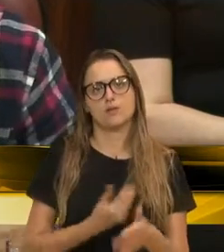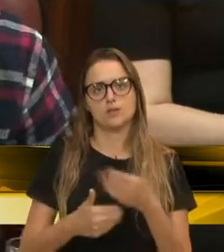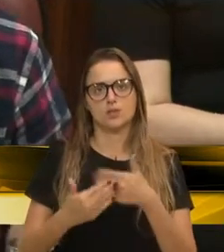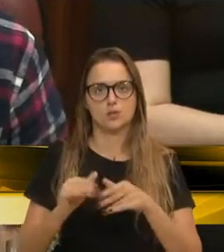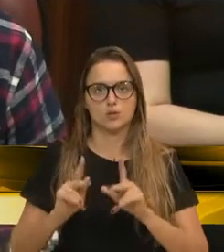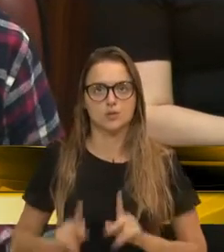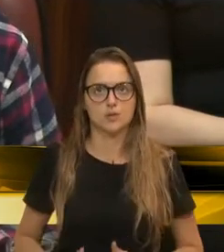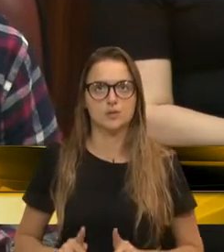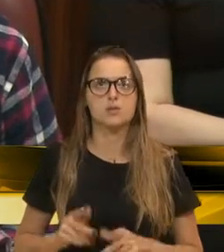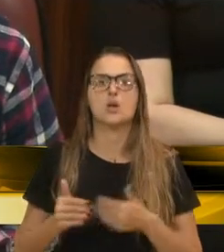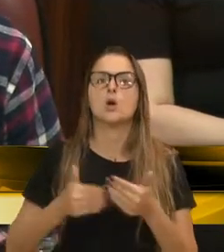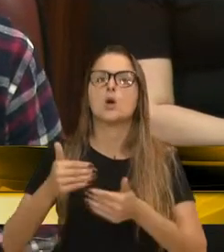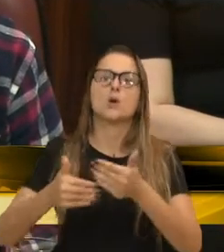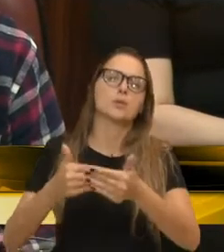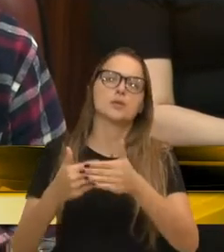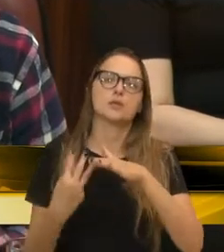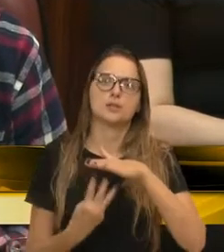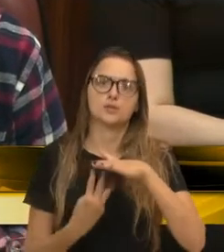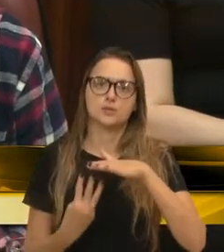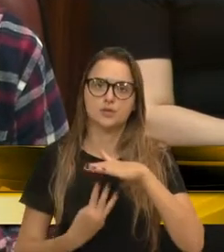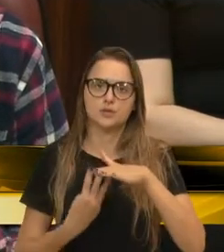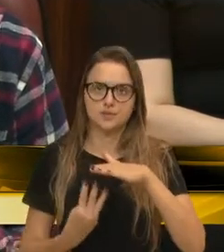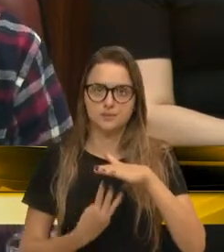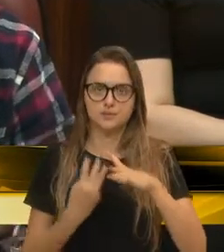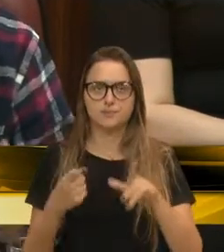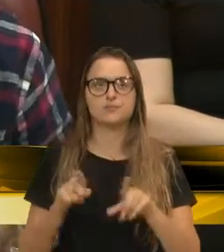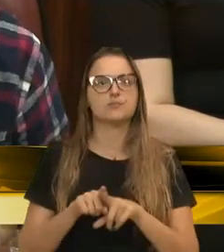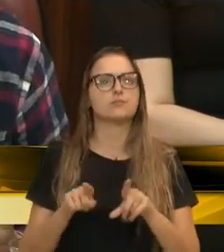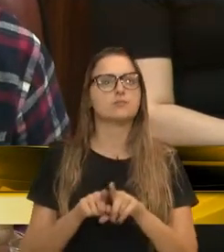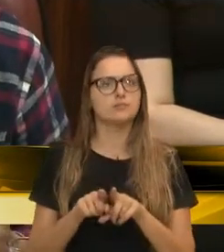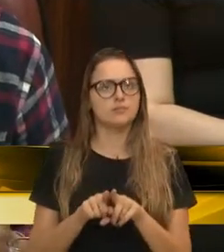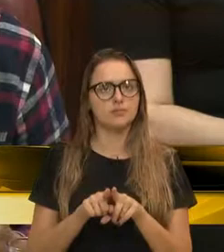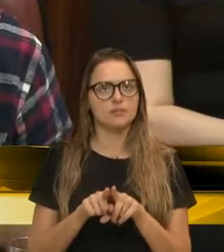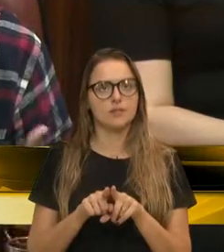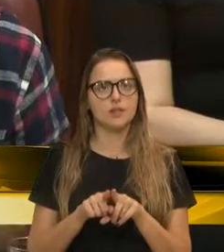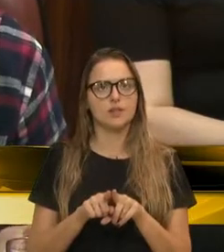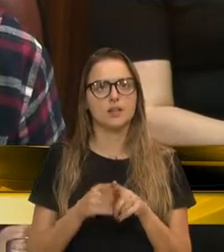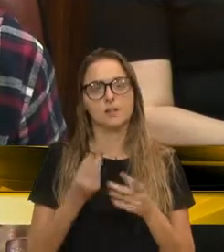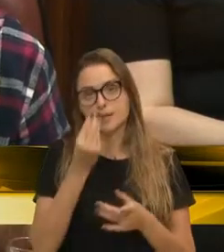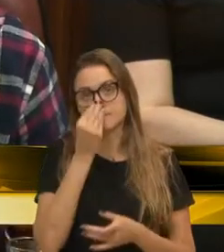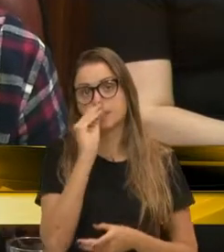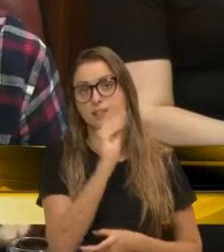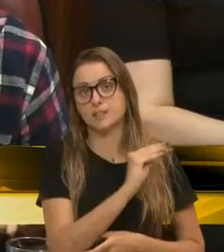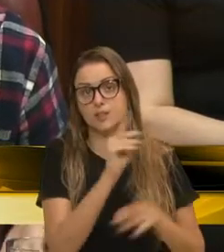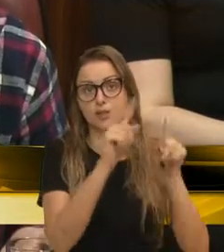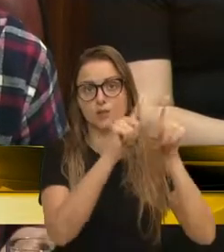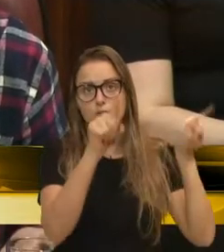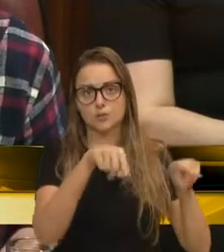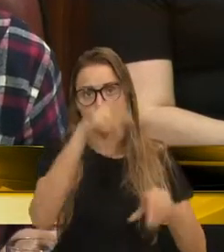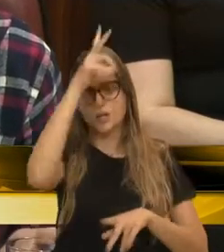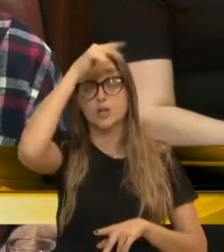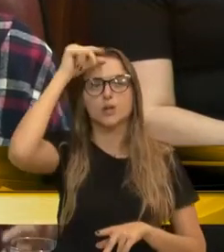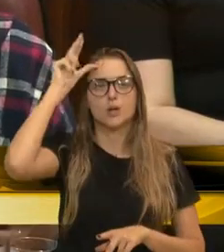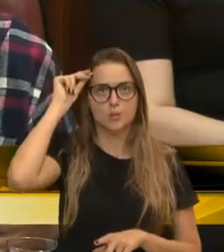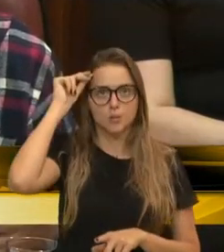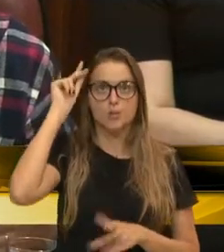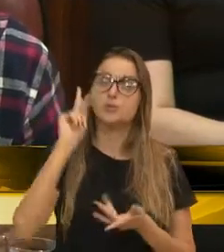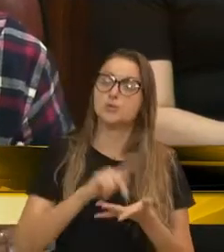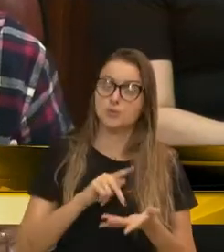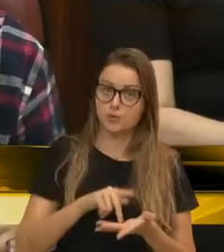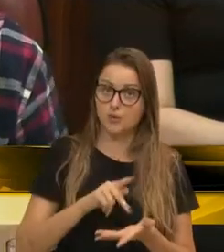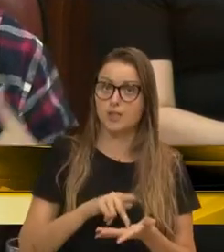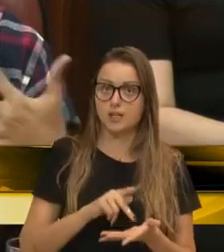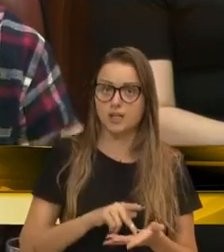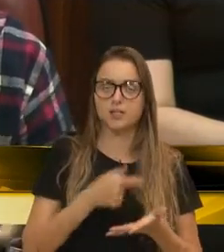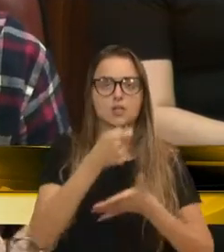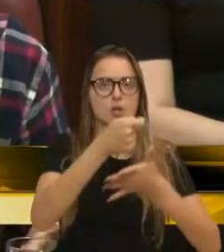E, claro, esse processo de terceirização, ele também desconsidera vários servidores e funcionários públicos que tinham toda uma